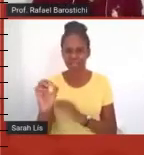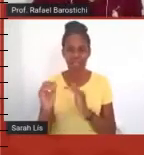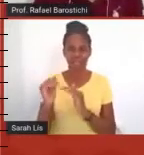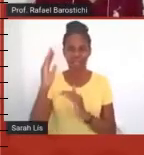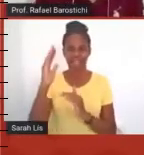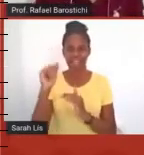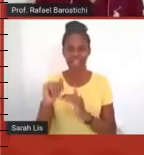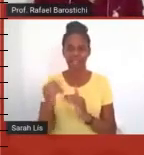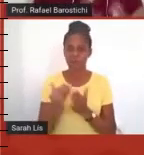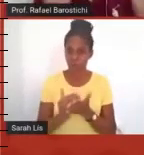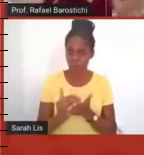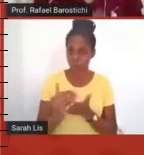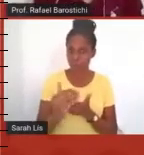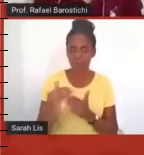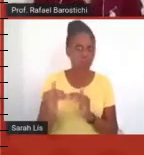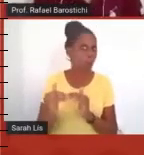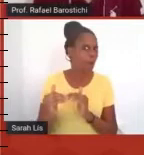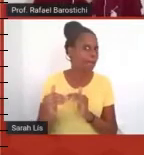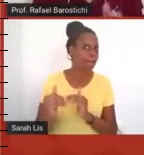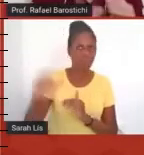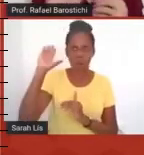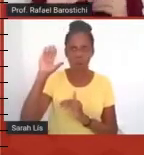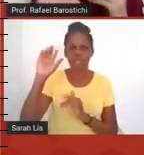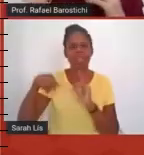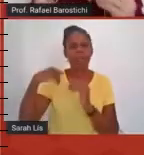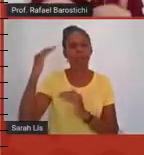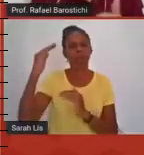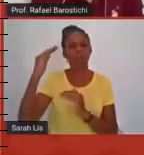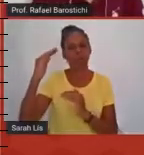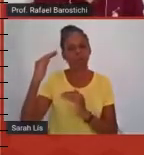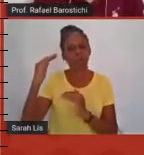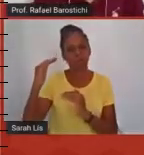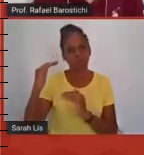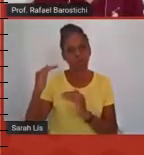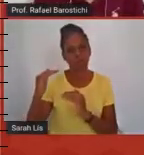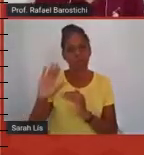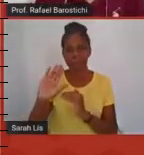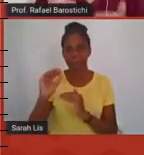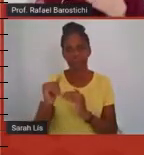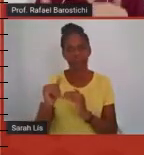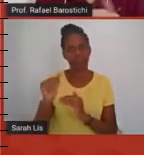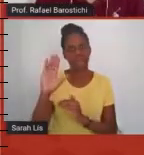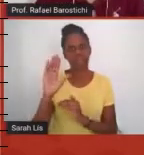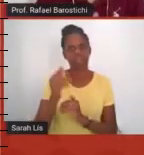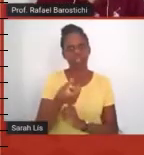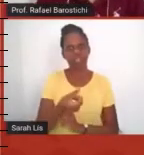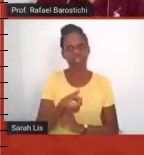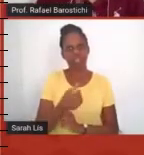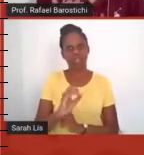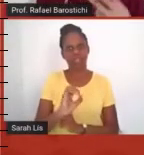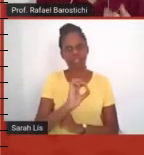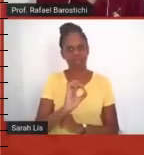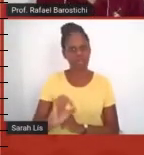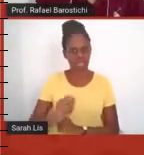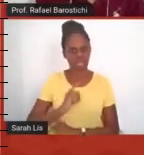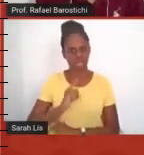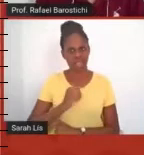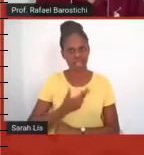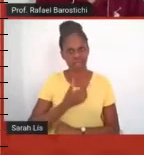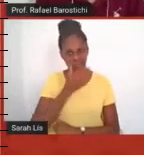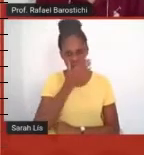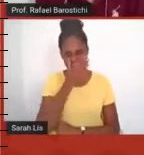bem maior do que isso, depois ele deu uma queda, mas manteve-se realmente muito alto, uma quantidade